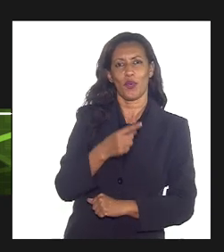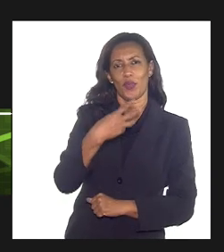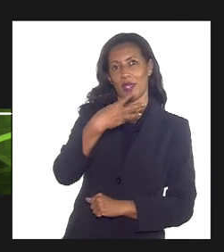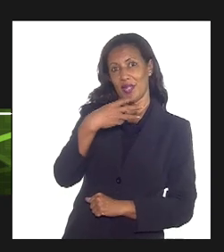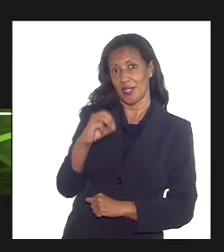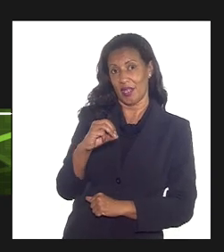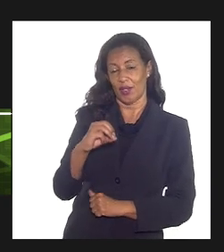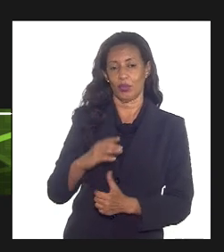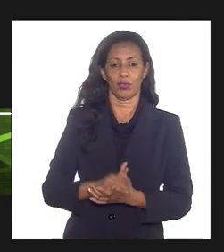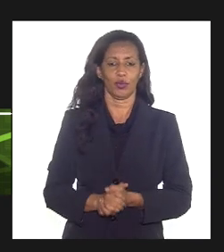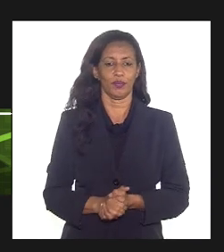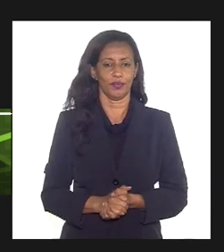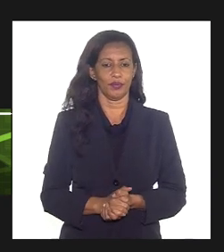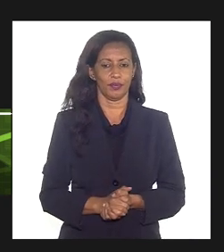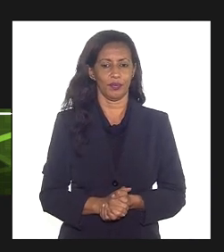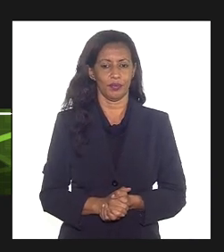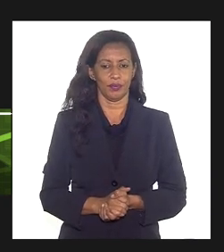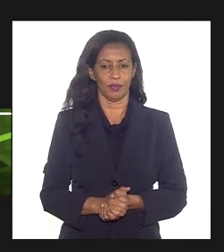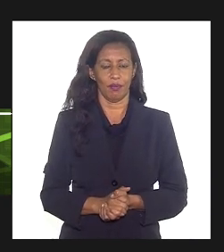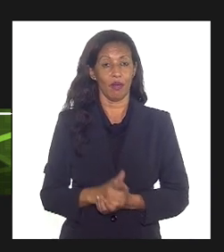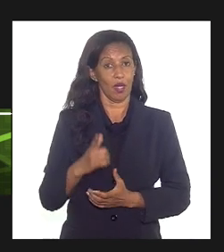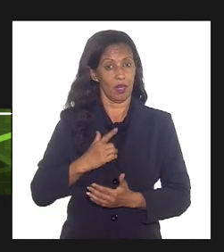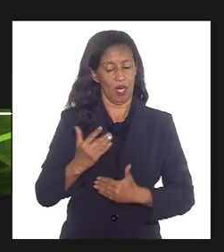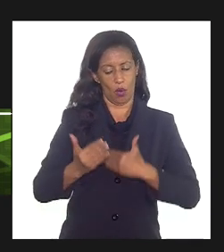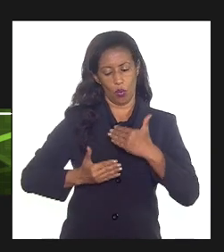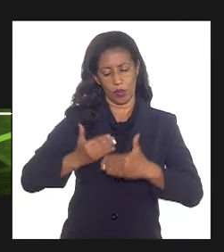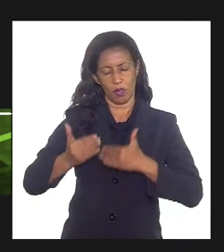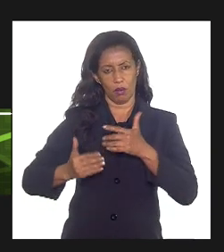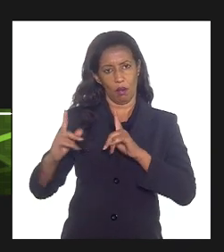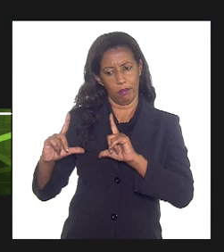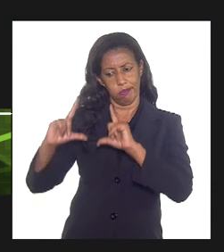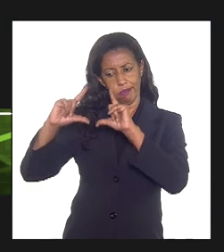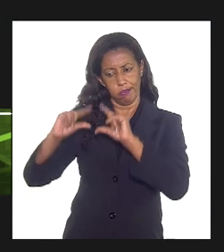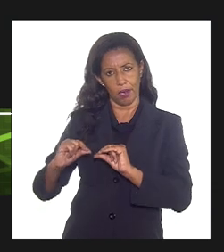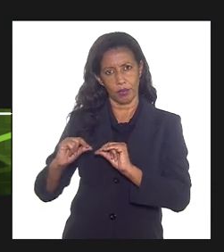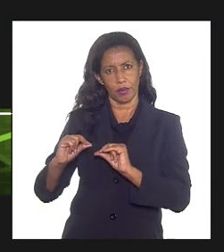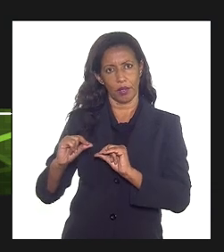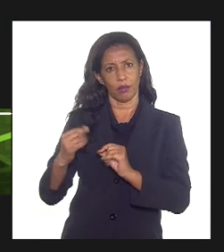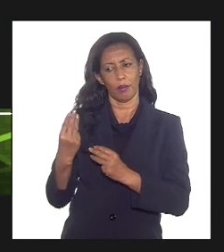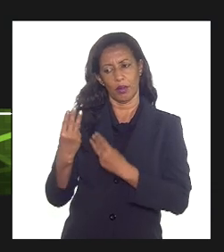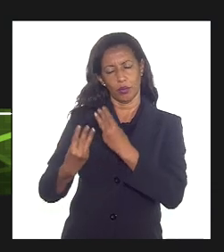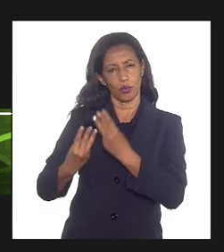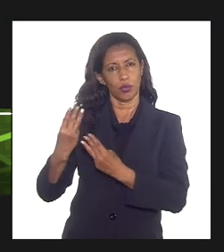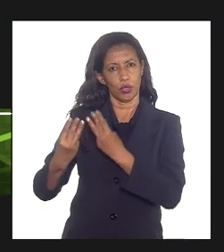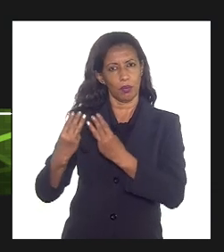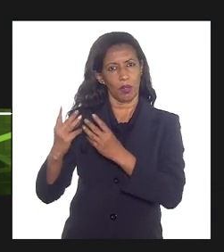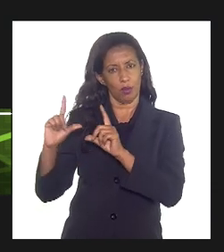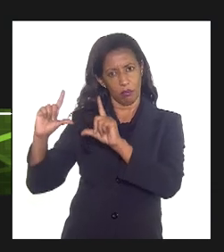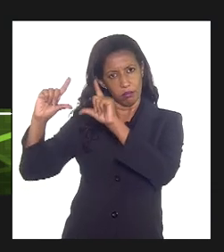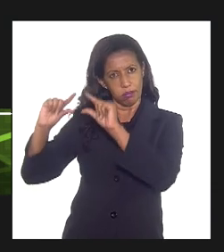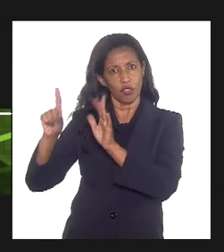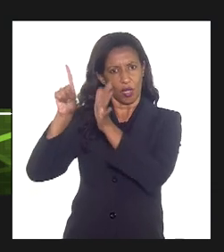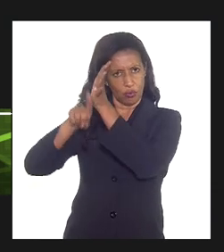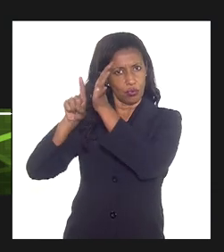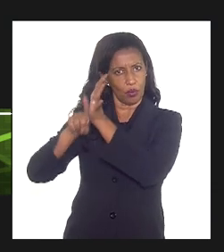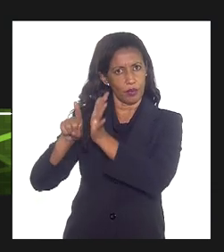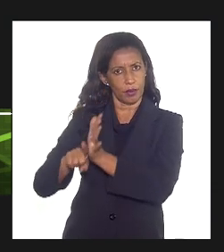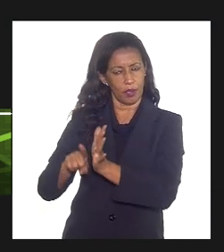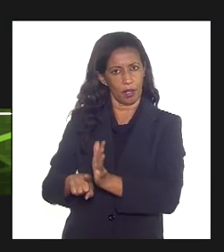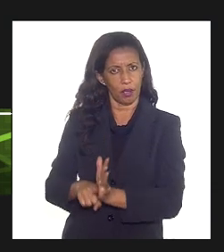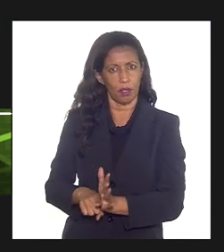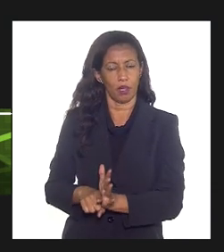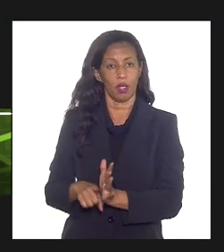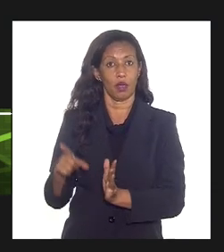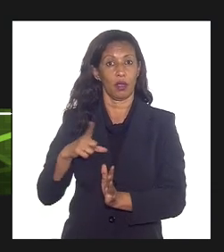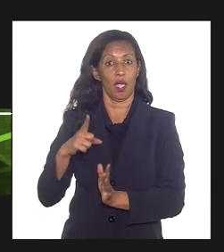aqui, também, consequentemente, a redução do número de trimestres já deduzidos, já descontados. Temos